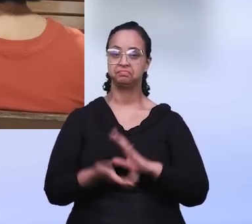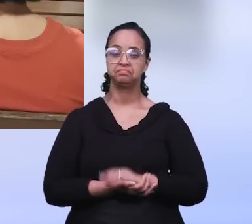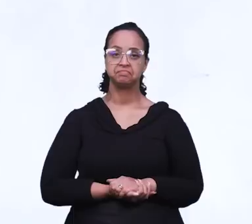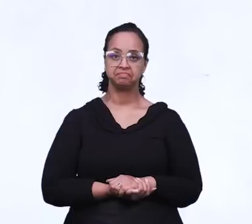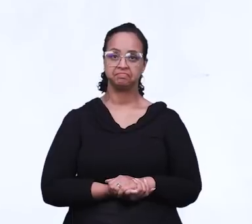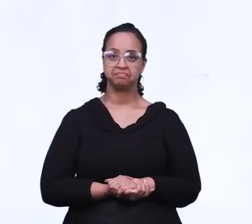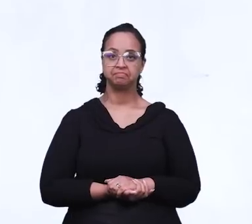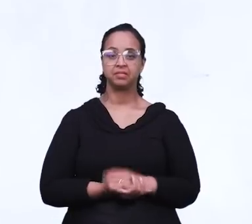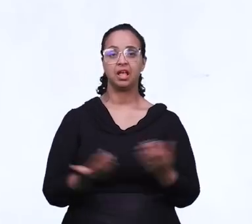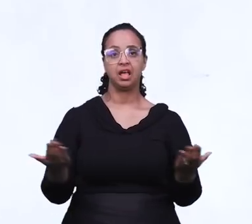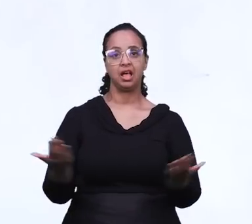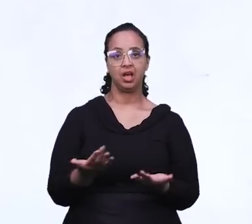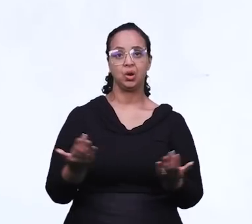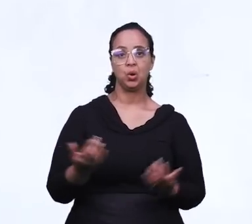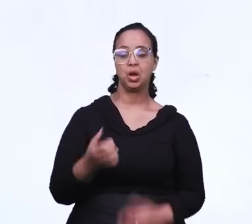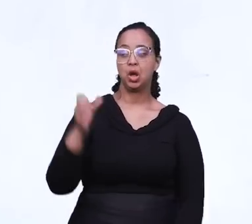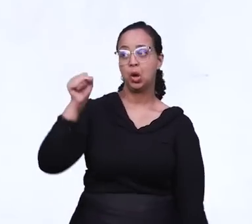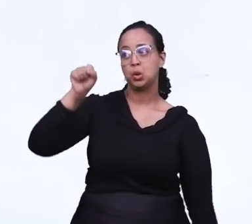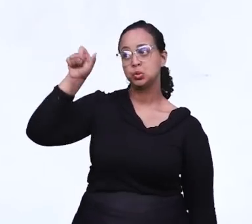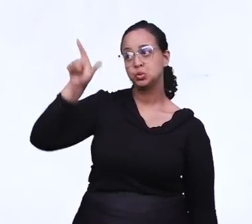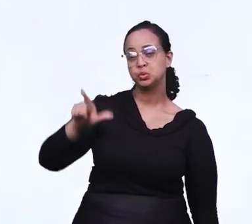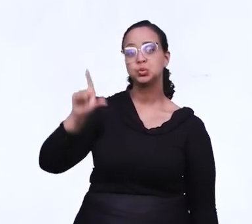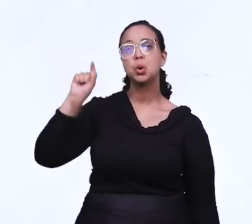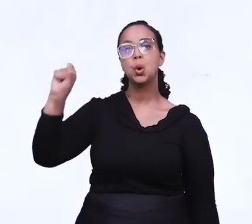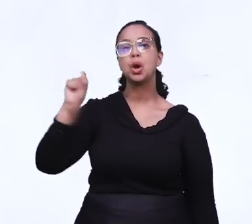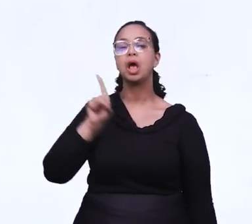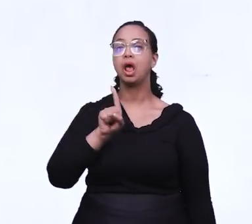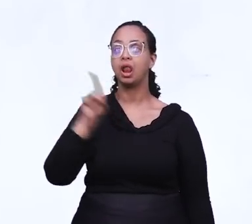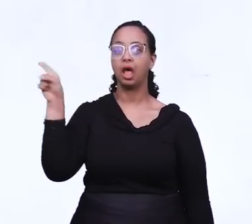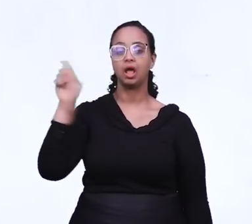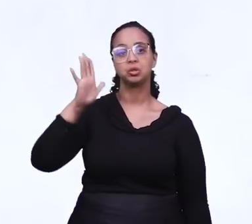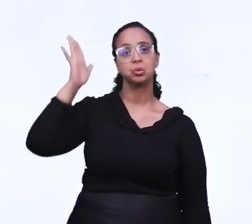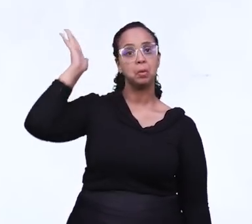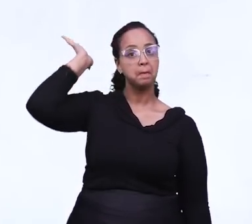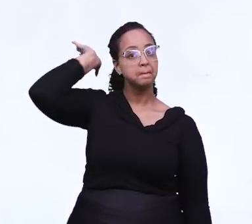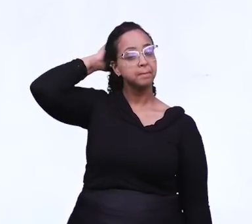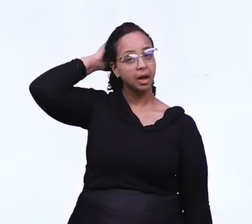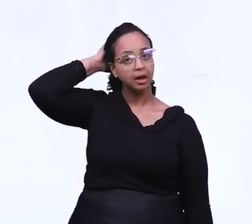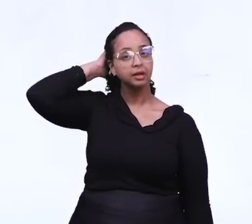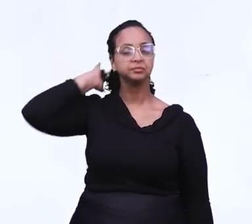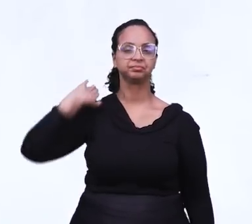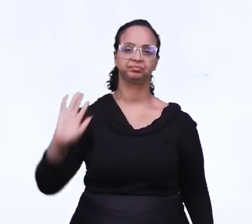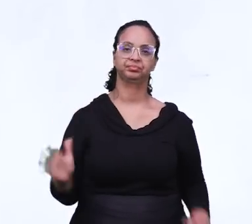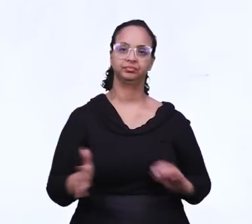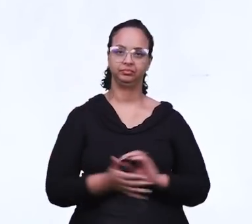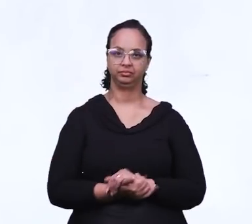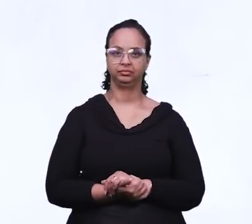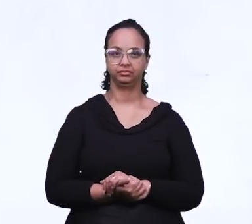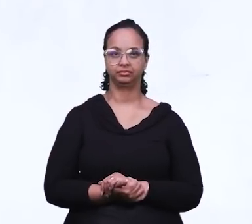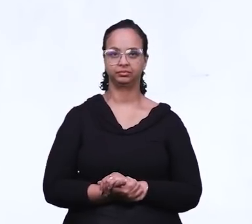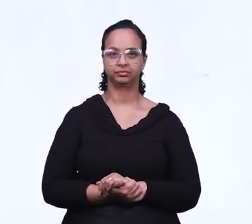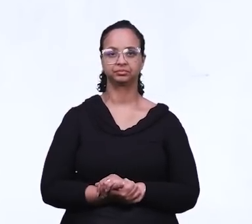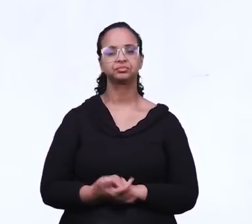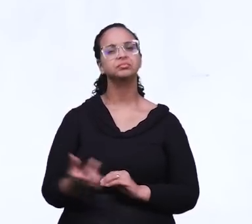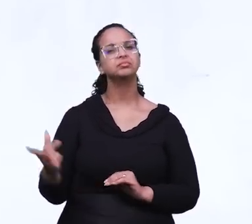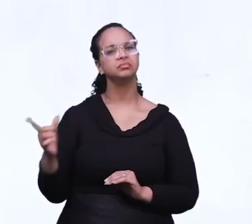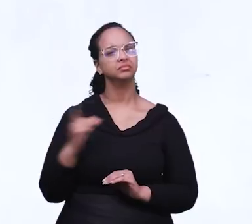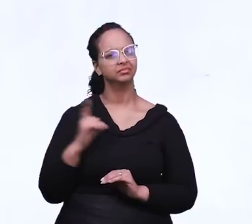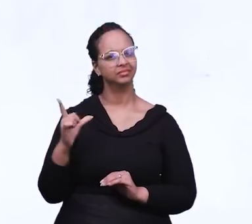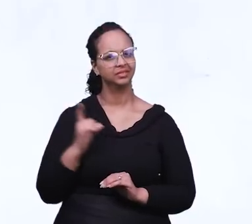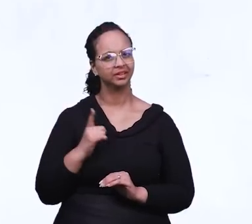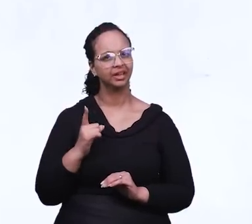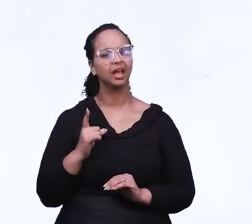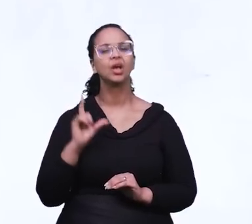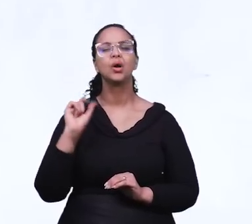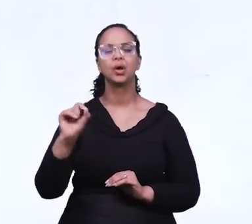Lucas Paulinho. Vamos agora para a região sul do Pará, onde os irmãos tiveram uma experiência gloriosa ali na cidade de Jodonas. Muitos do têm operado naquele